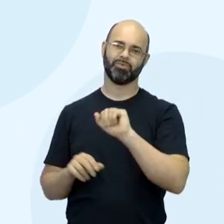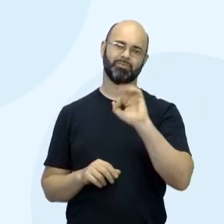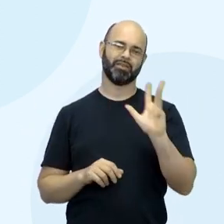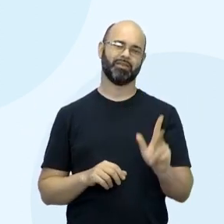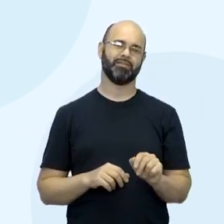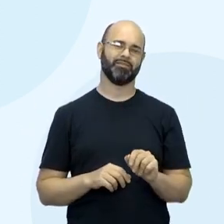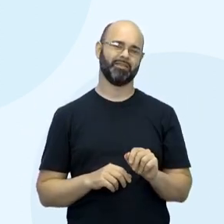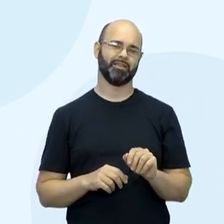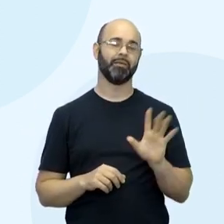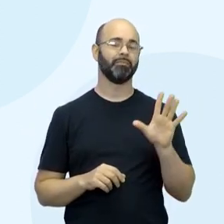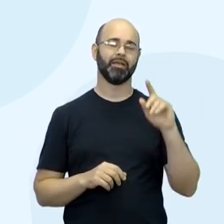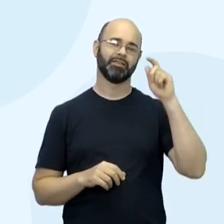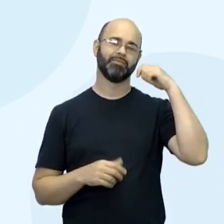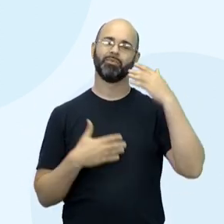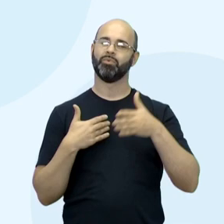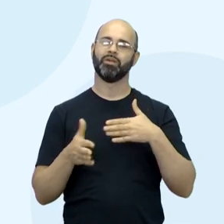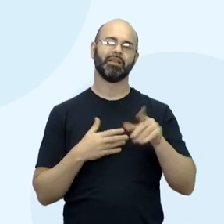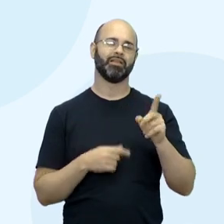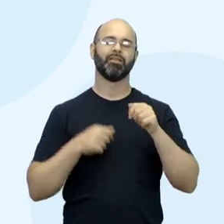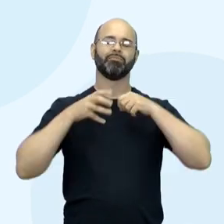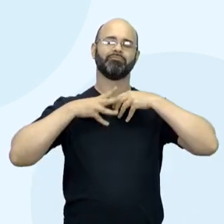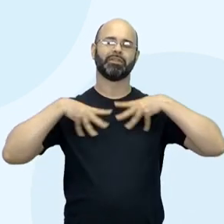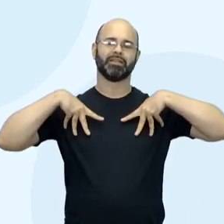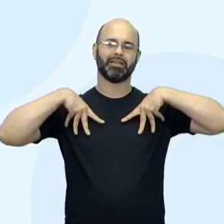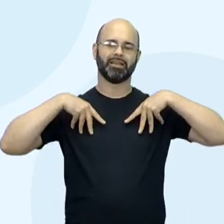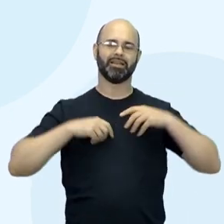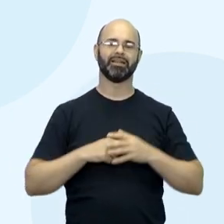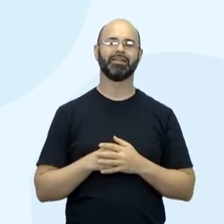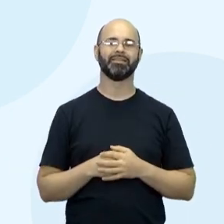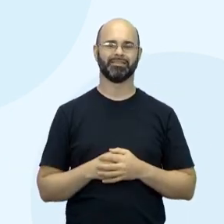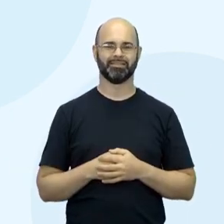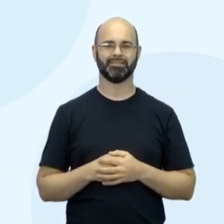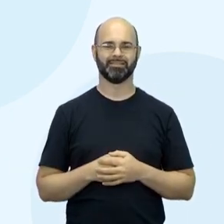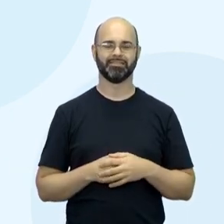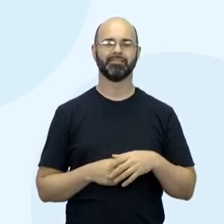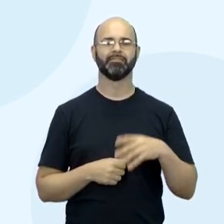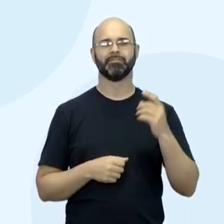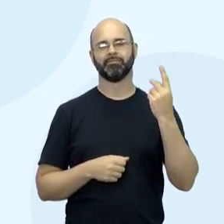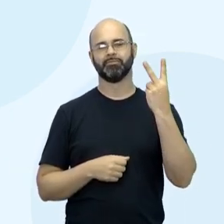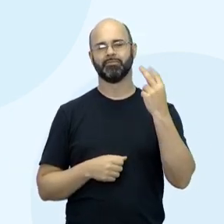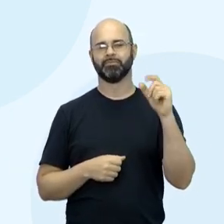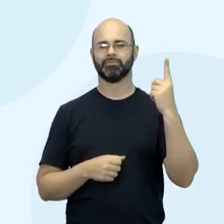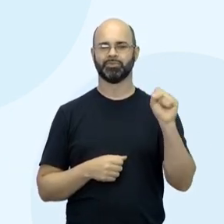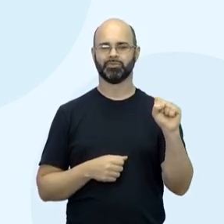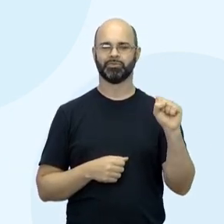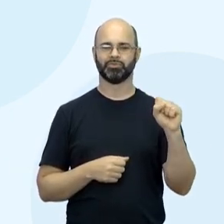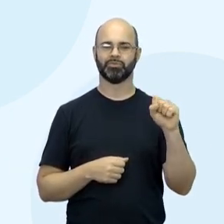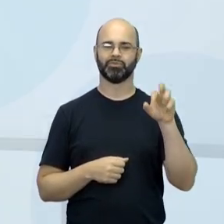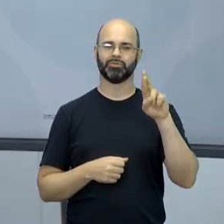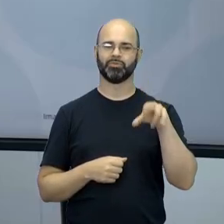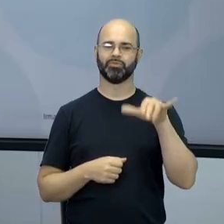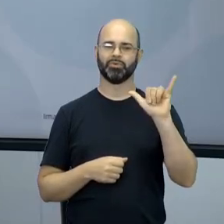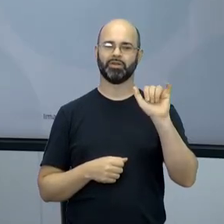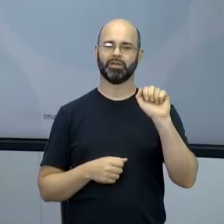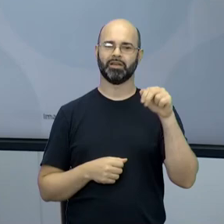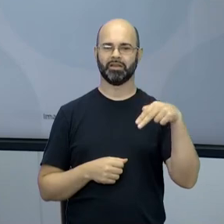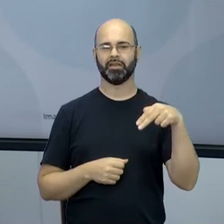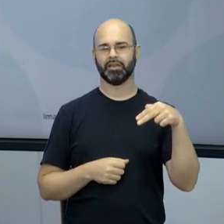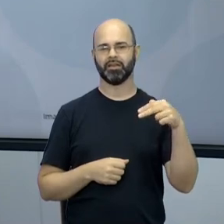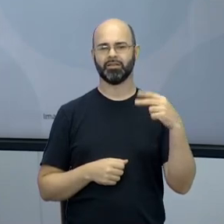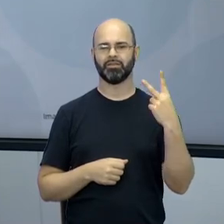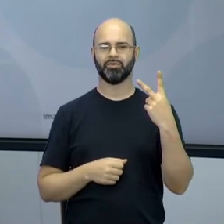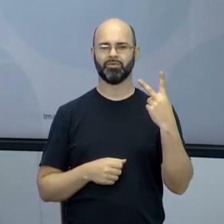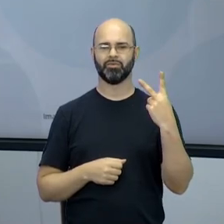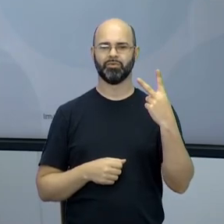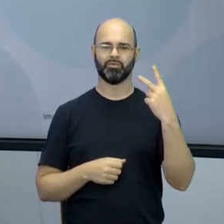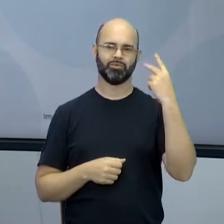Mas não é um filme qualquer. É o Pantera Negra. É o Pantera Negra. Exatamente. 2018, Ryan Coogler, tem duas horas e quinze de filme. Só